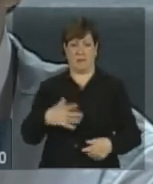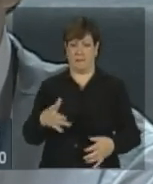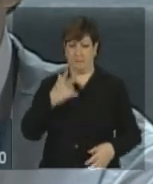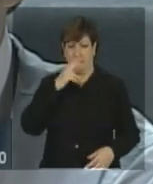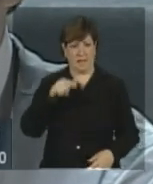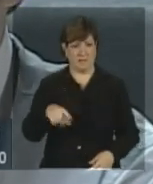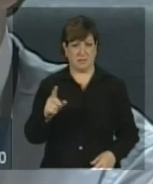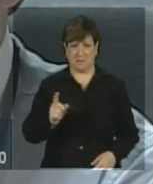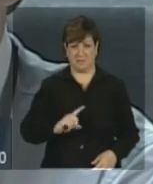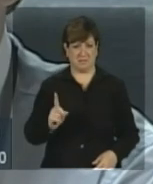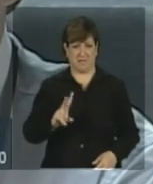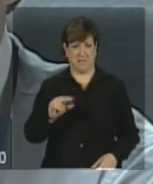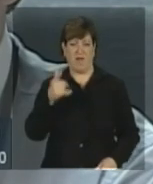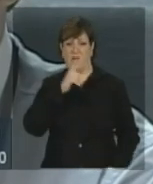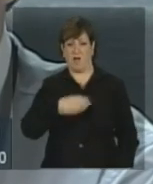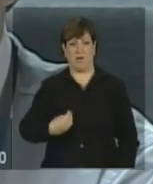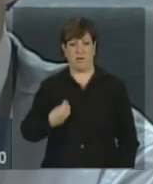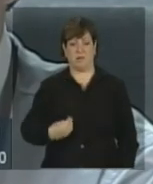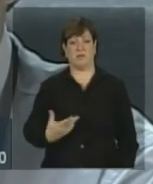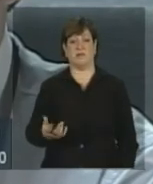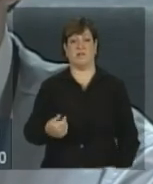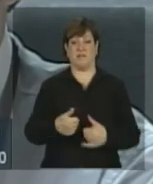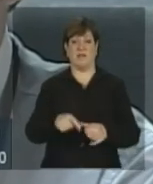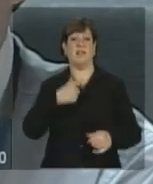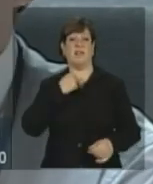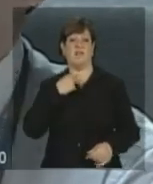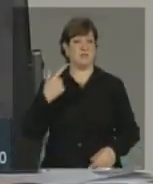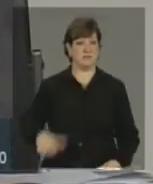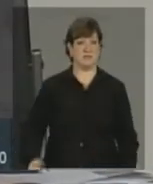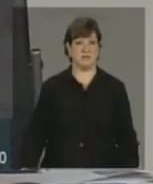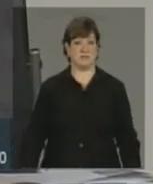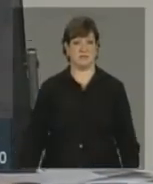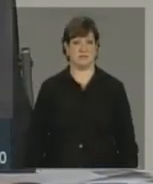acontecer pelo discurso do senhor novamente, vai ficar na vontade outra vez?